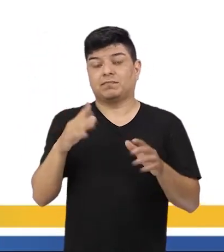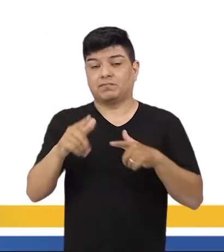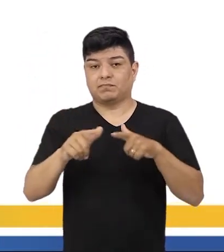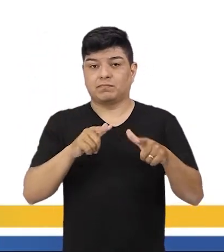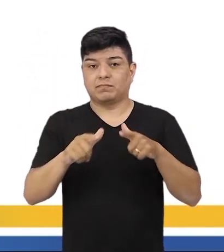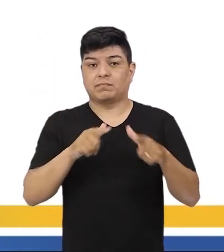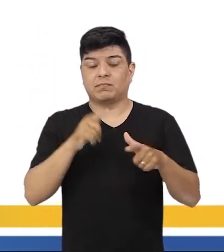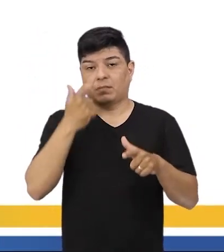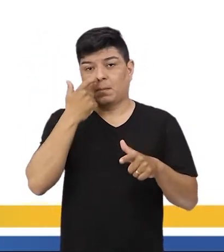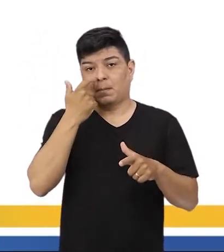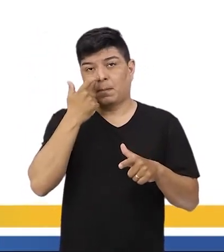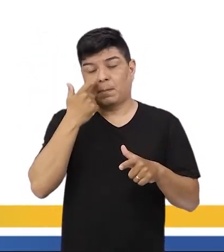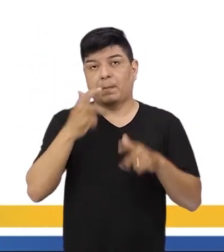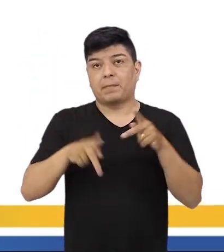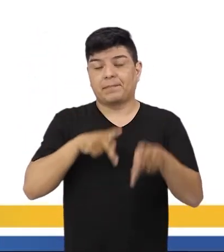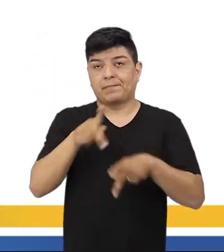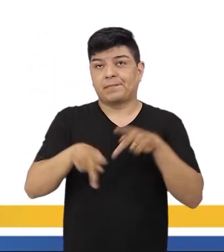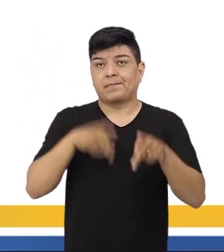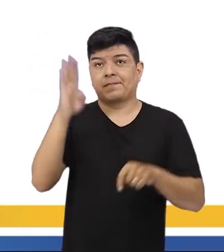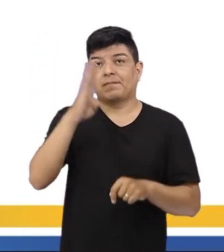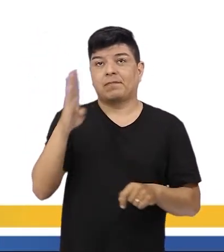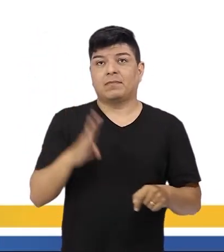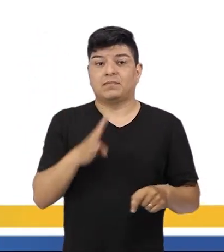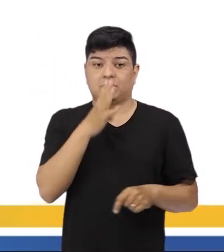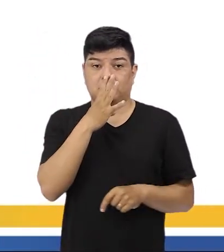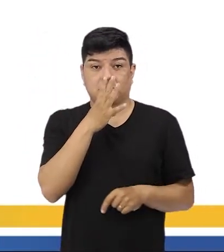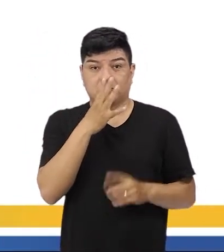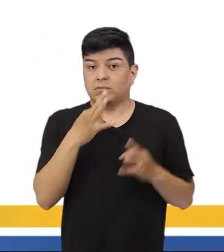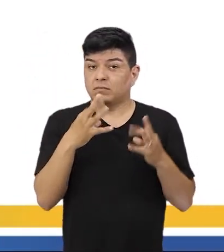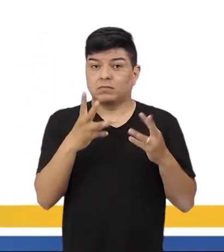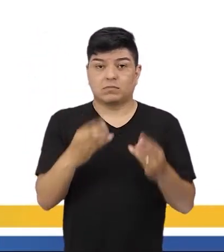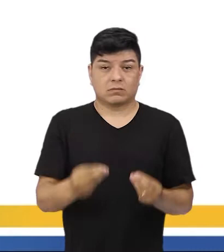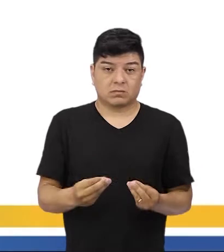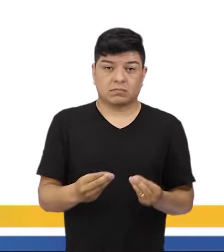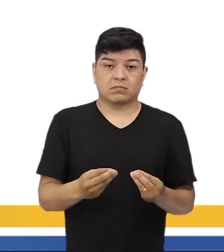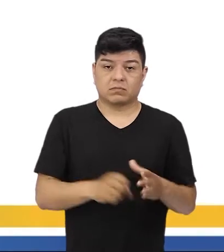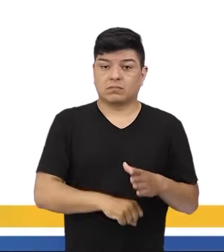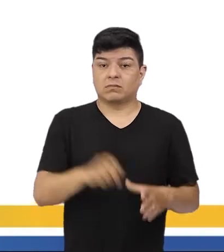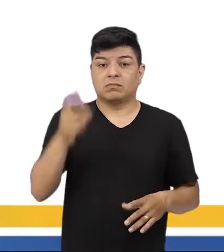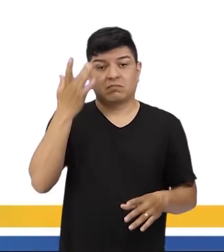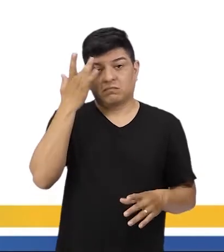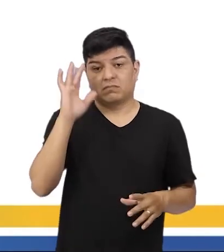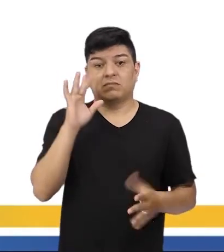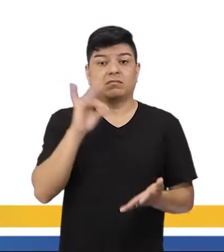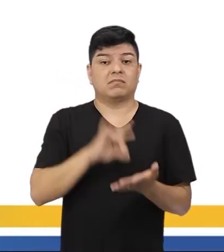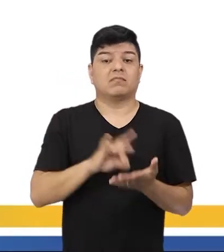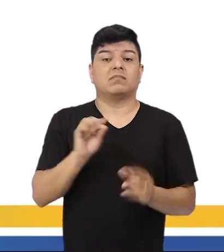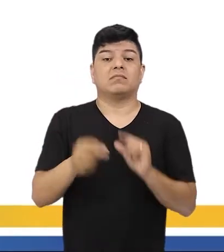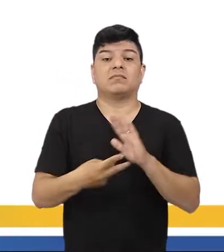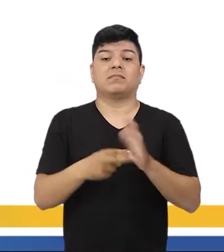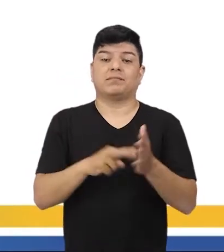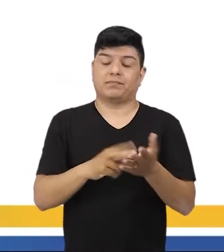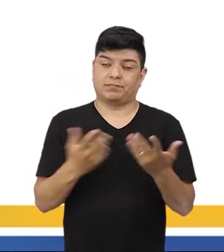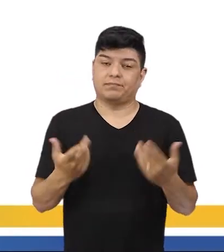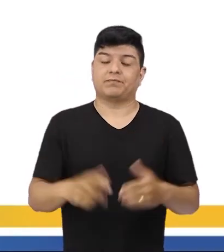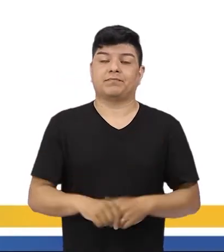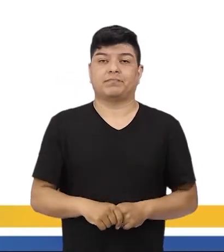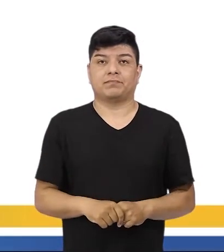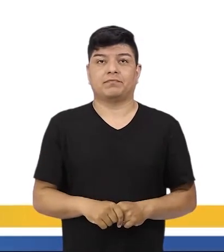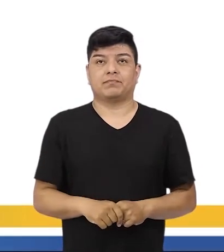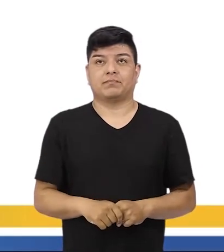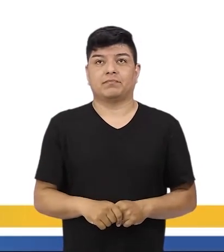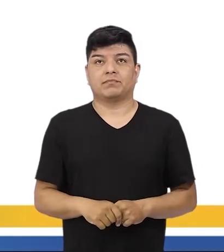ele trabalha os bestializados, a população brasileira que assiste a proclamação, mas sem saber que de fato é a proclamação, né?